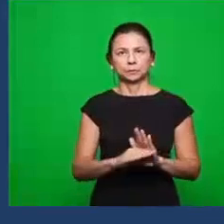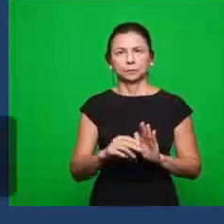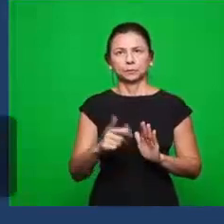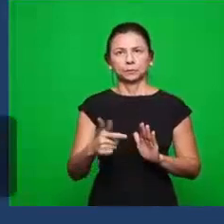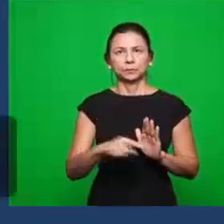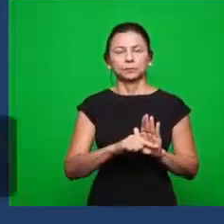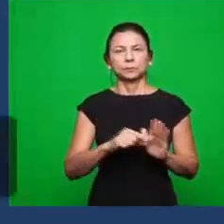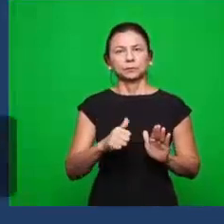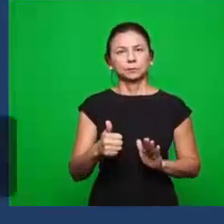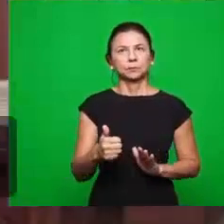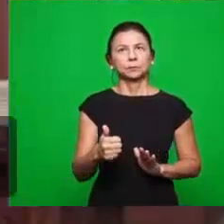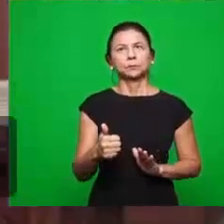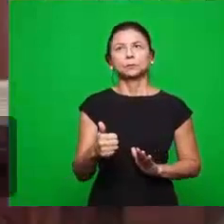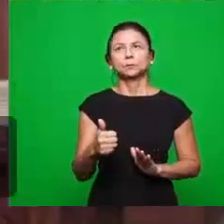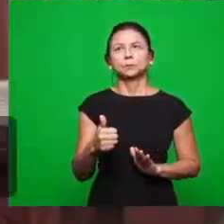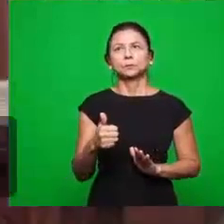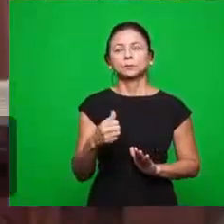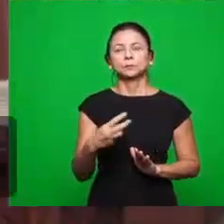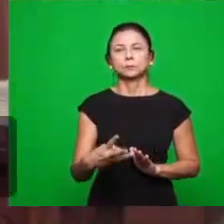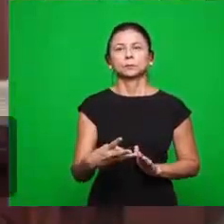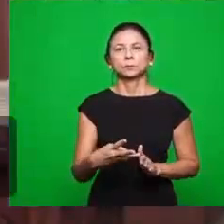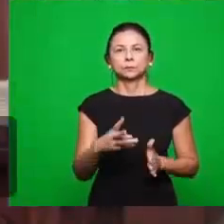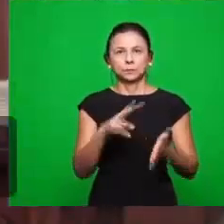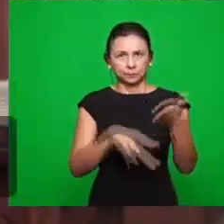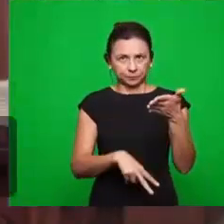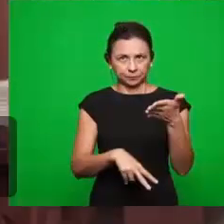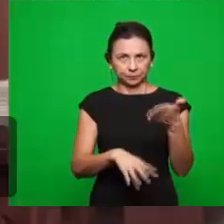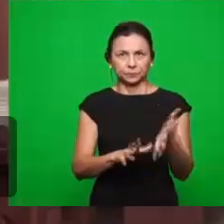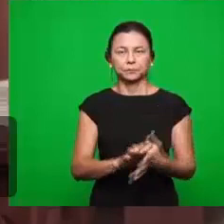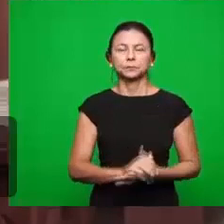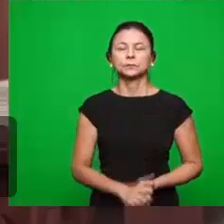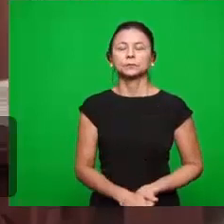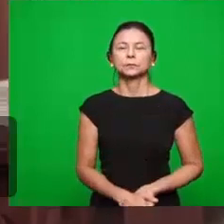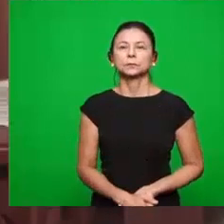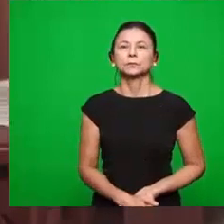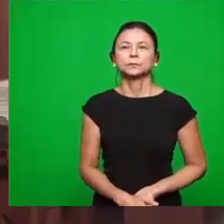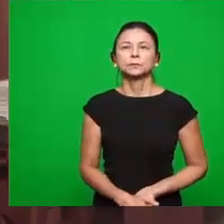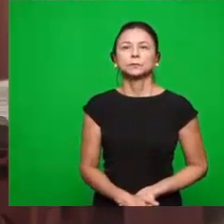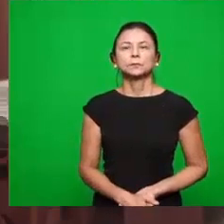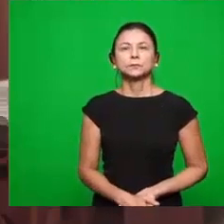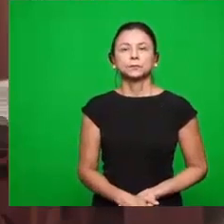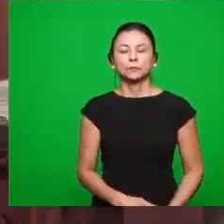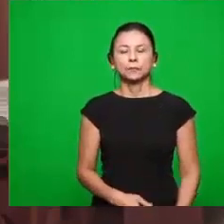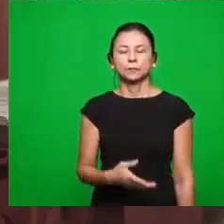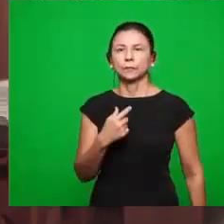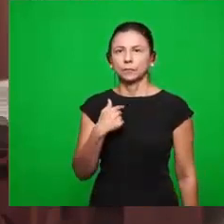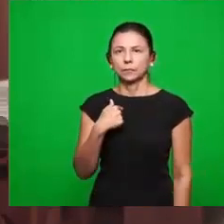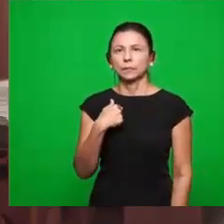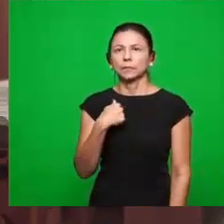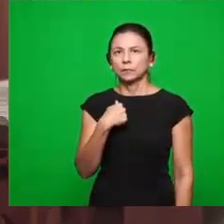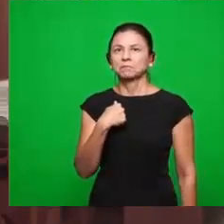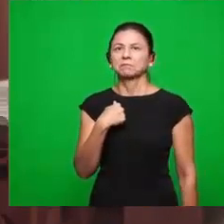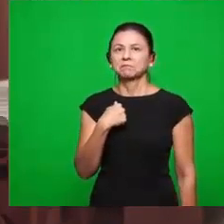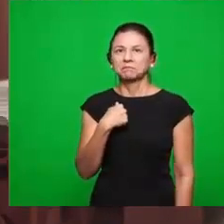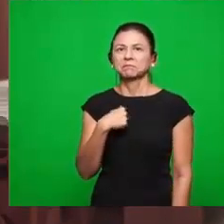.13. Então nós vamos ler com os irmãos Apocalipse 2.13, que diz o seguinte, Eu sei as tuas